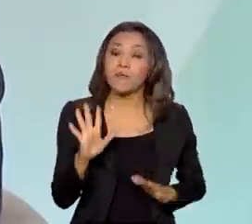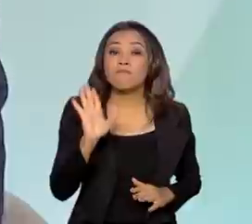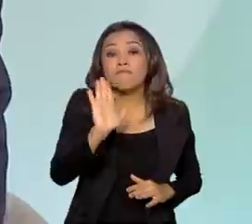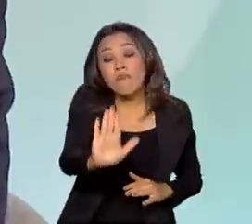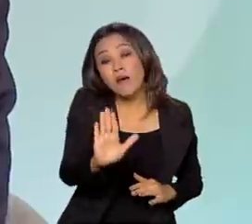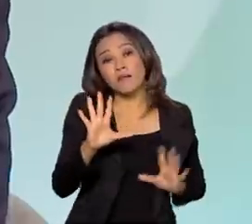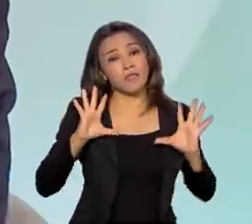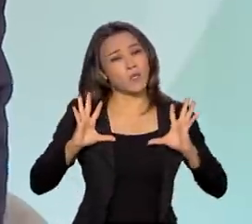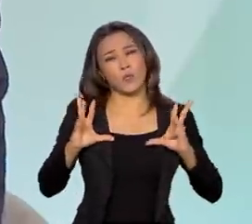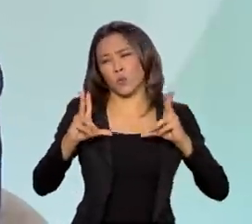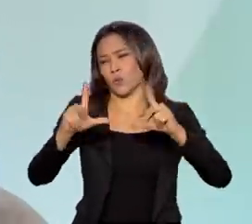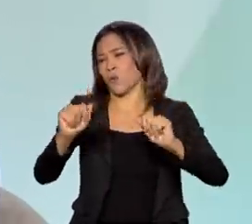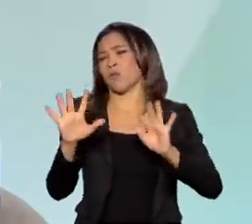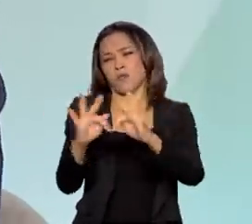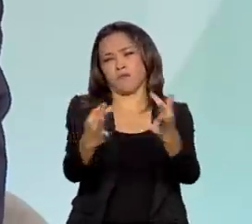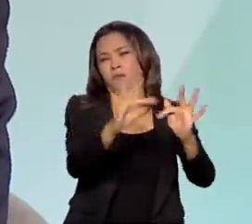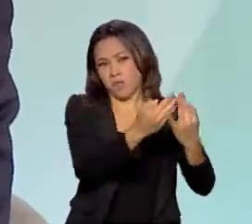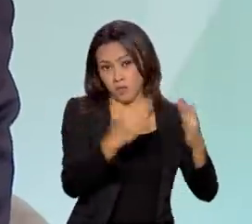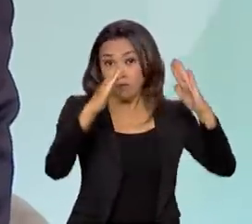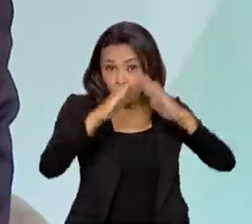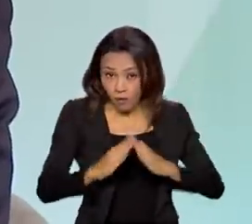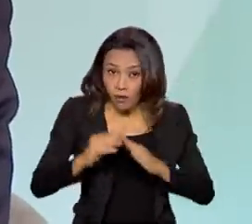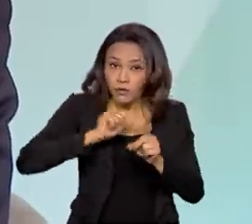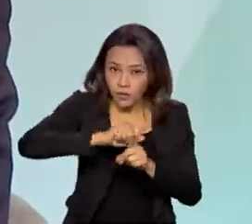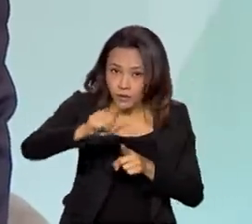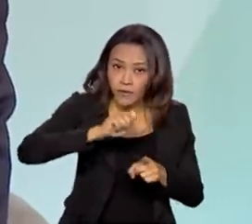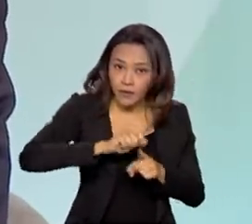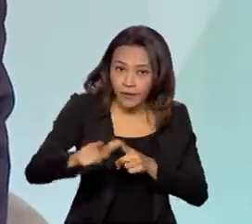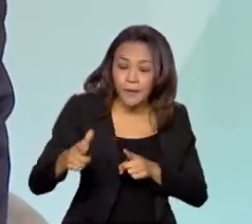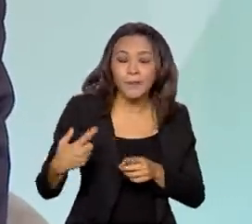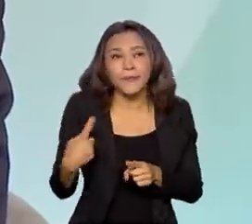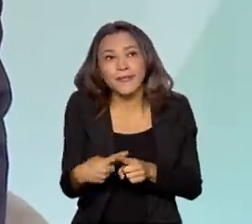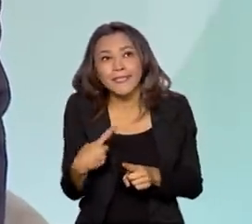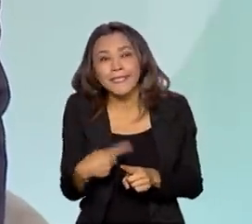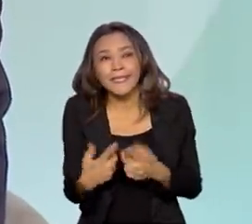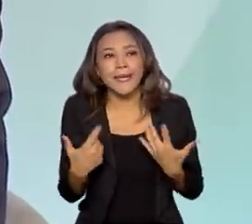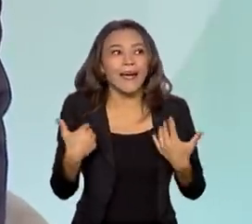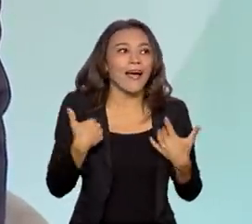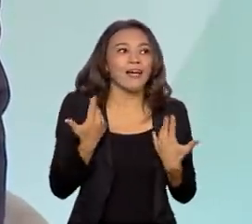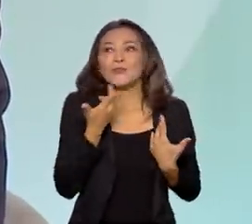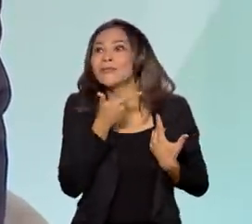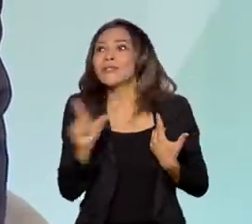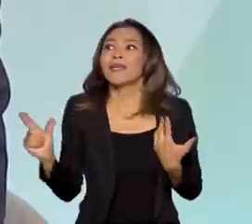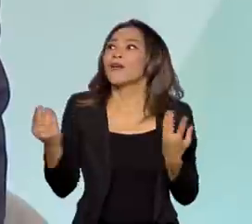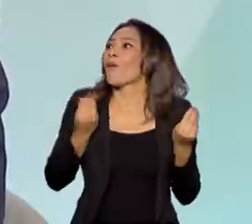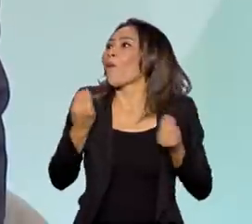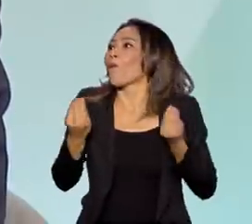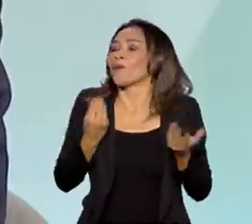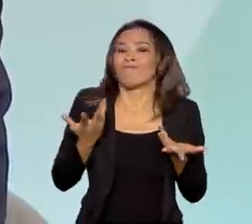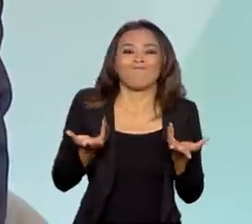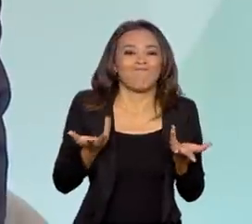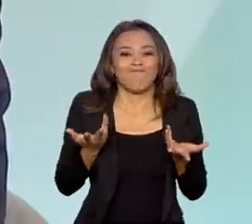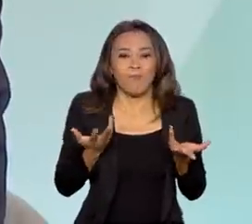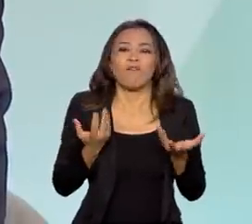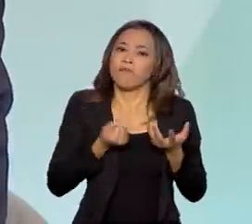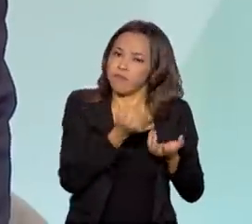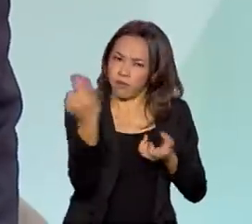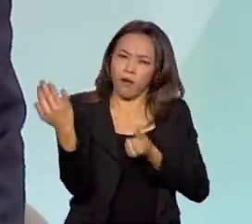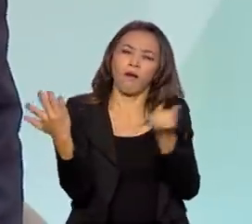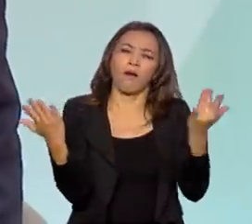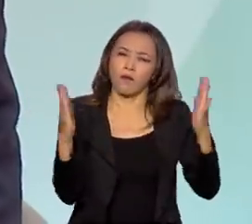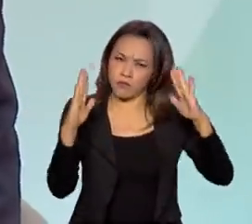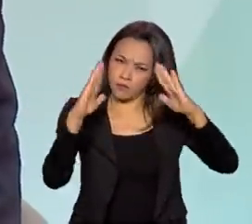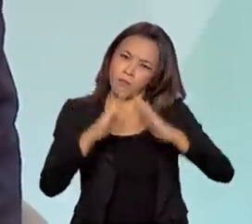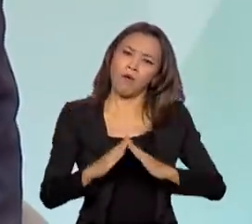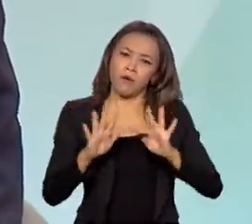todas as famílias moram de aluguel porque não tem outra opção. Muitas famílias moram de aluguel